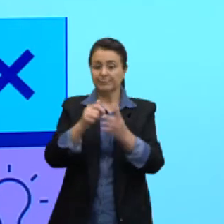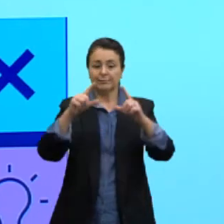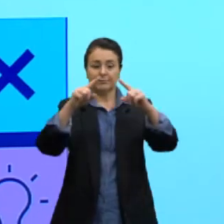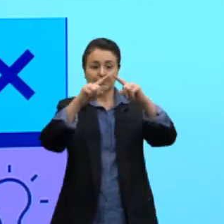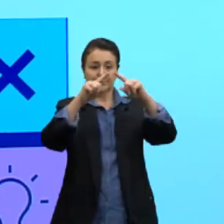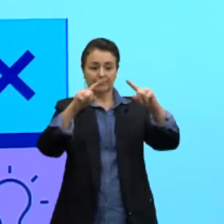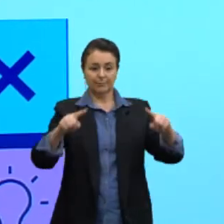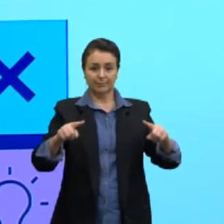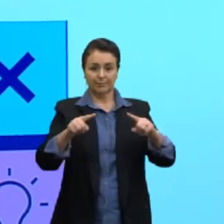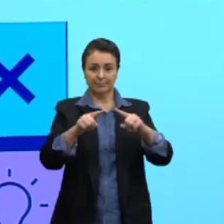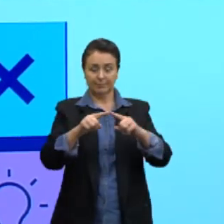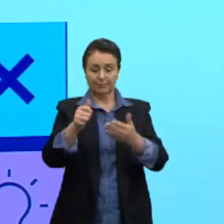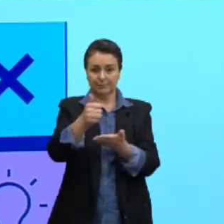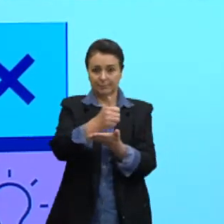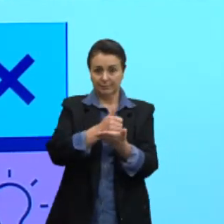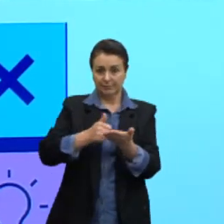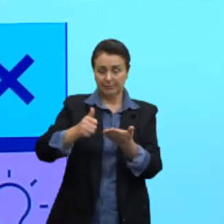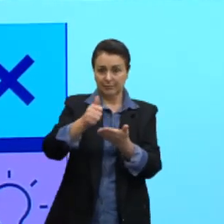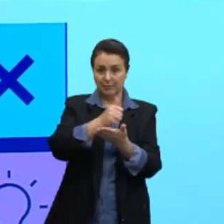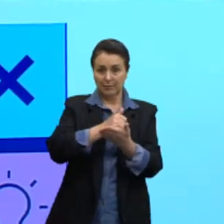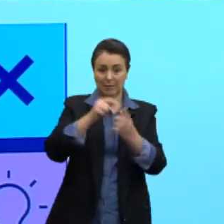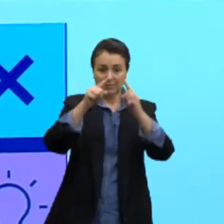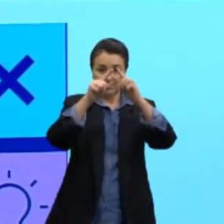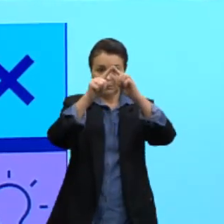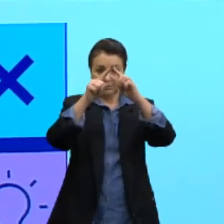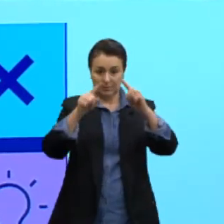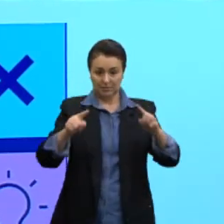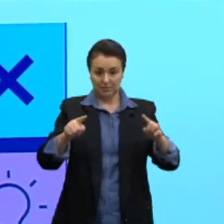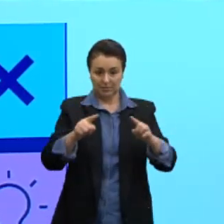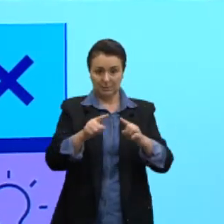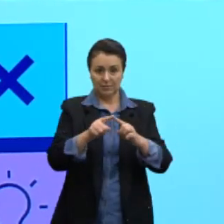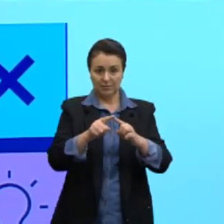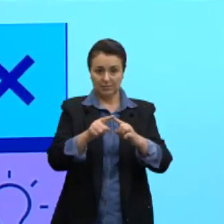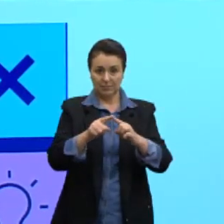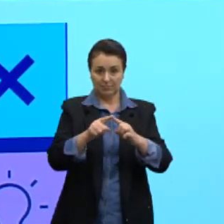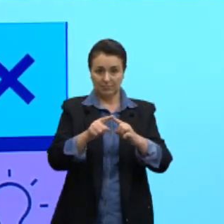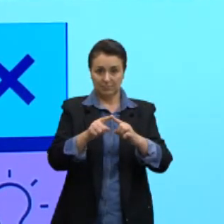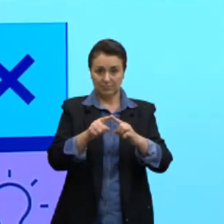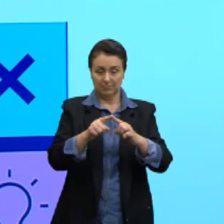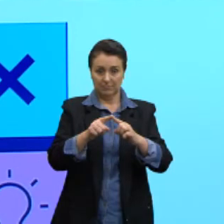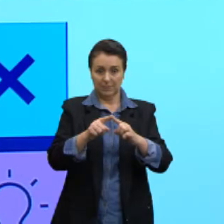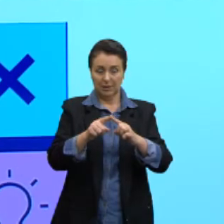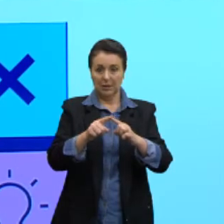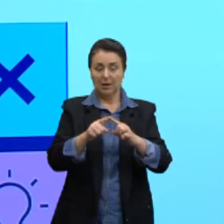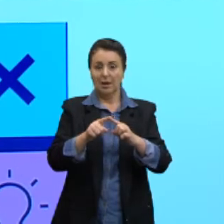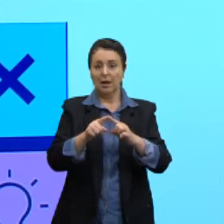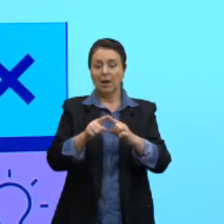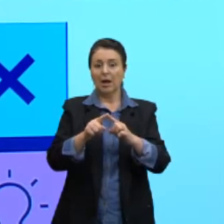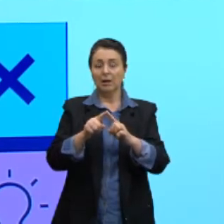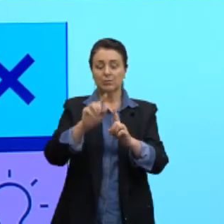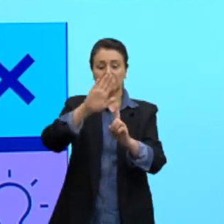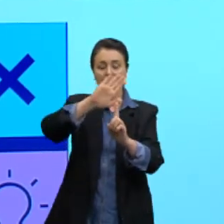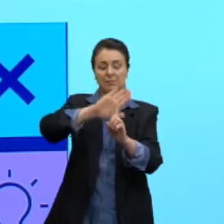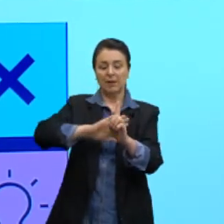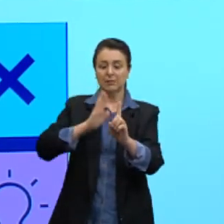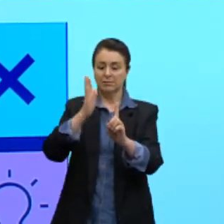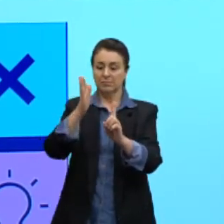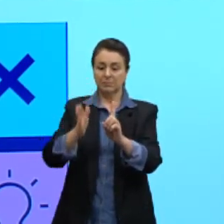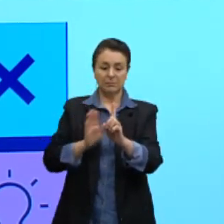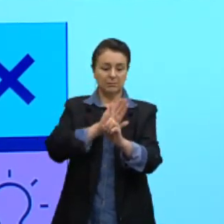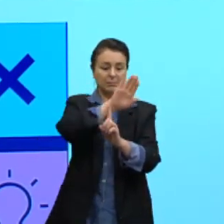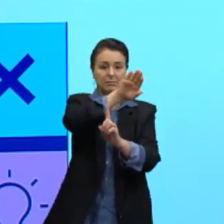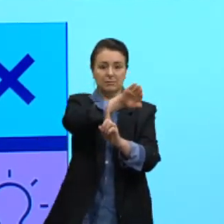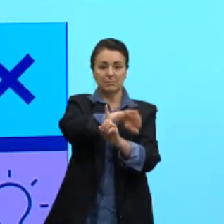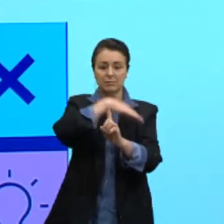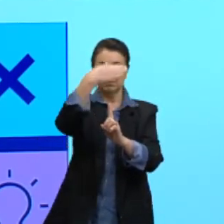pirâmide é uma base triangular, ou seja, é um triângulo, as suas faces, né, são